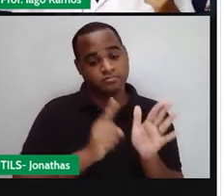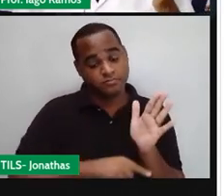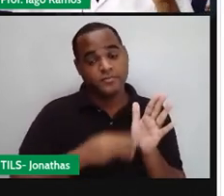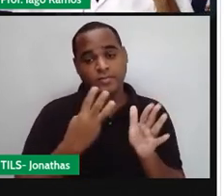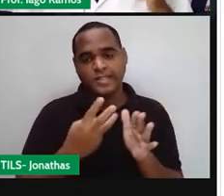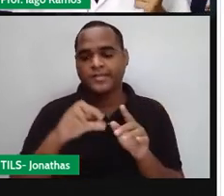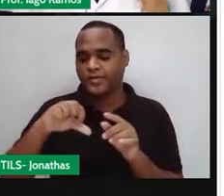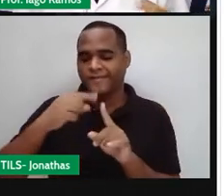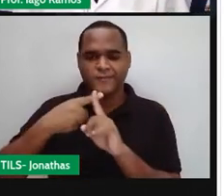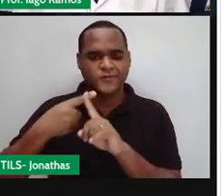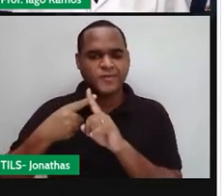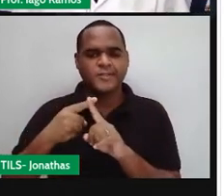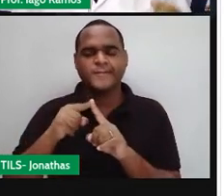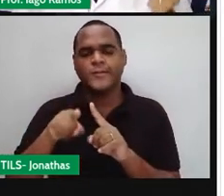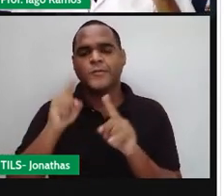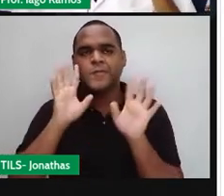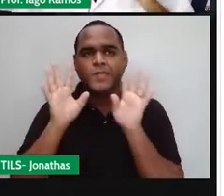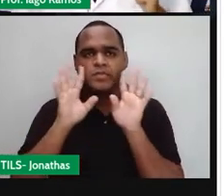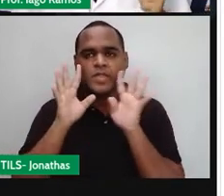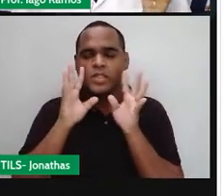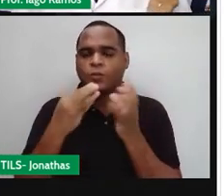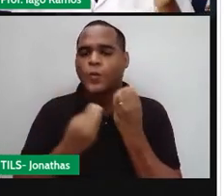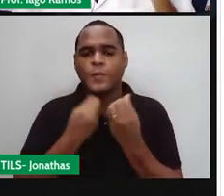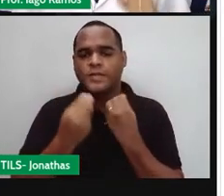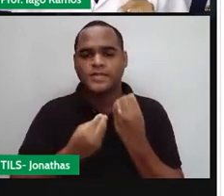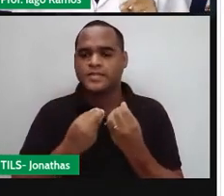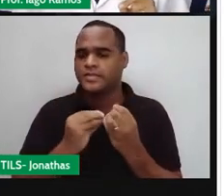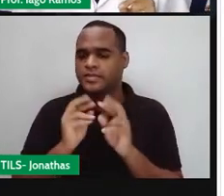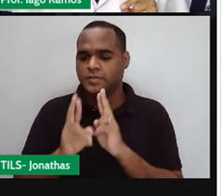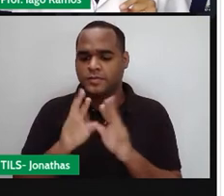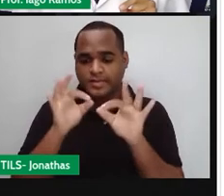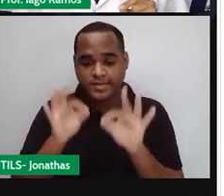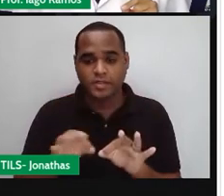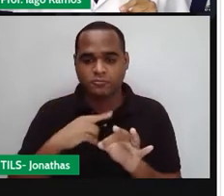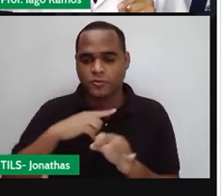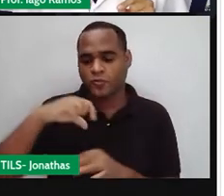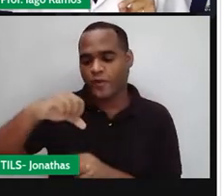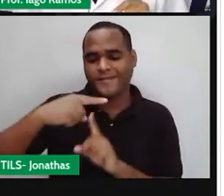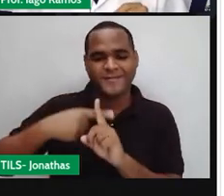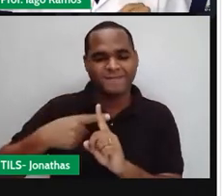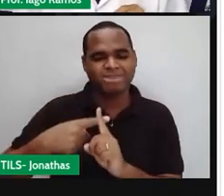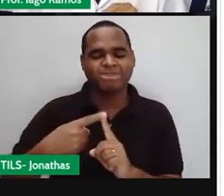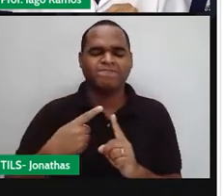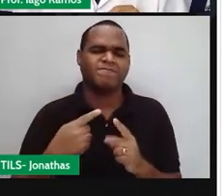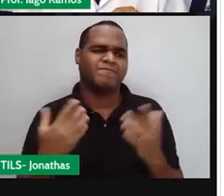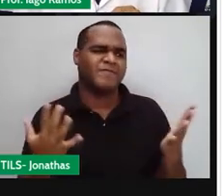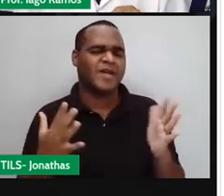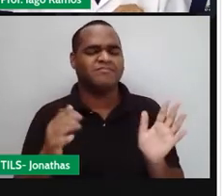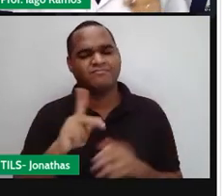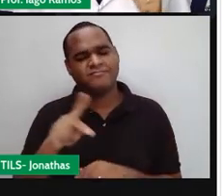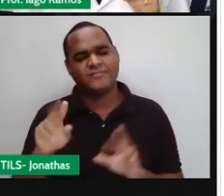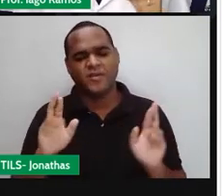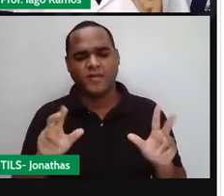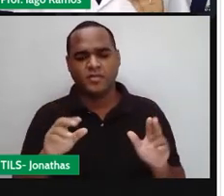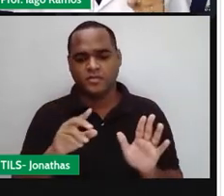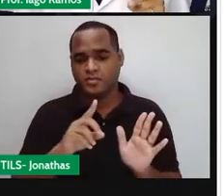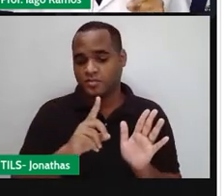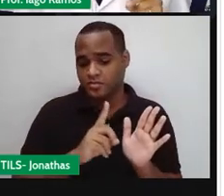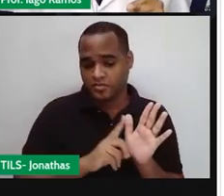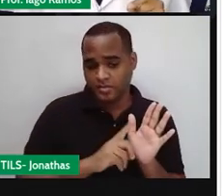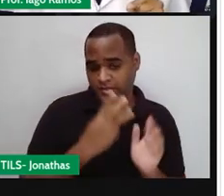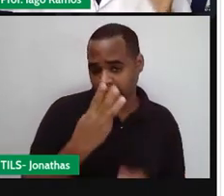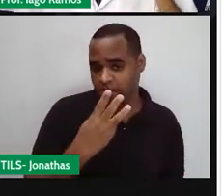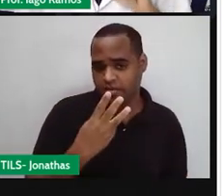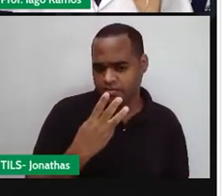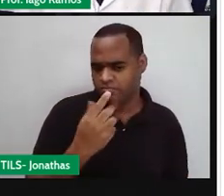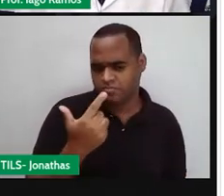é que você deve pensar para que esse resultado seja nove positivo? Ah, professor, então não vai ser menos três. Não vai ser três,